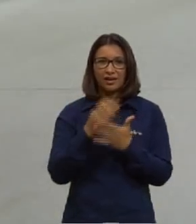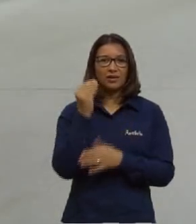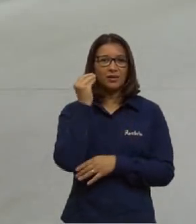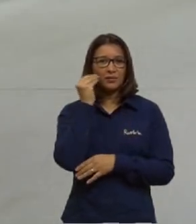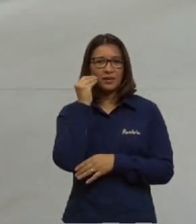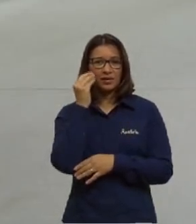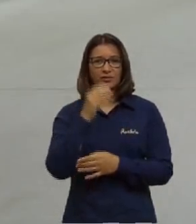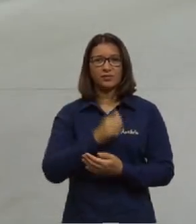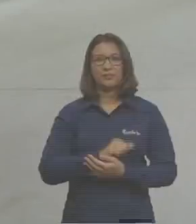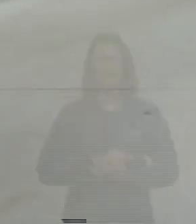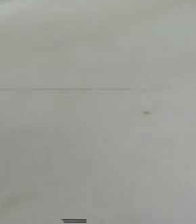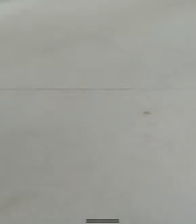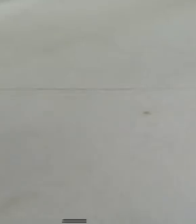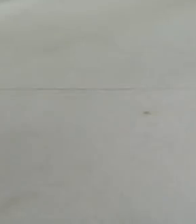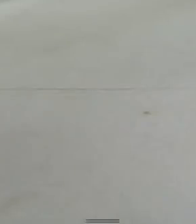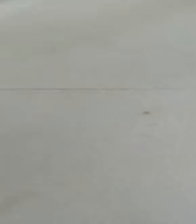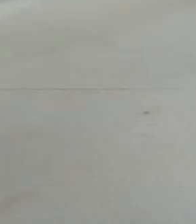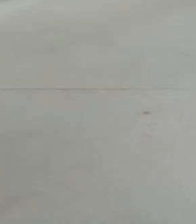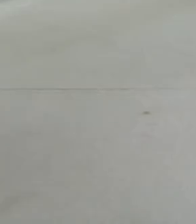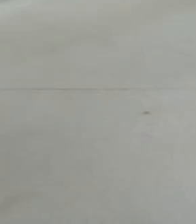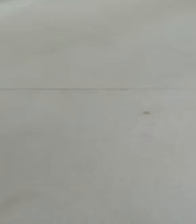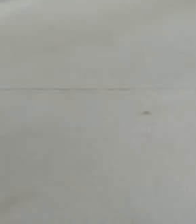tchau tchau tchau tchau